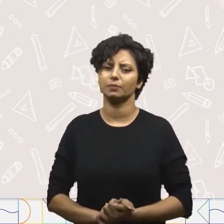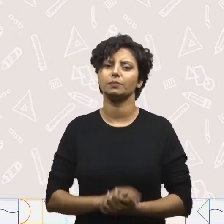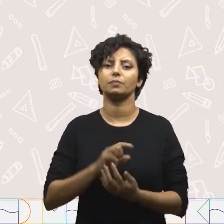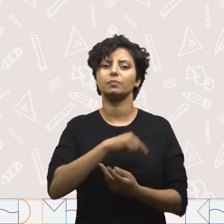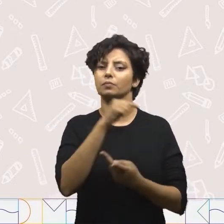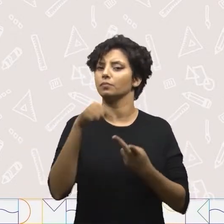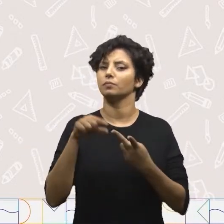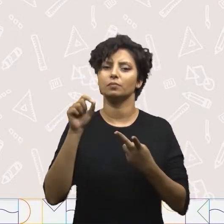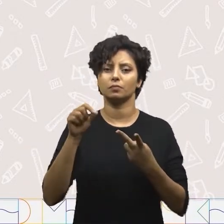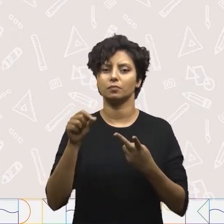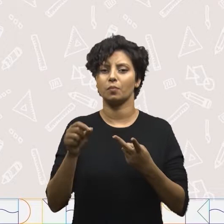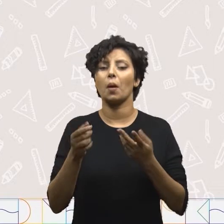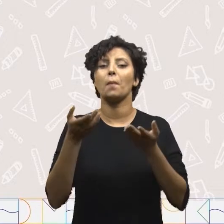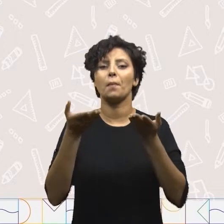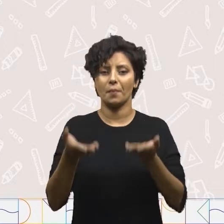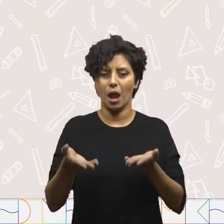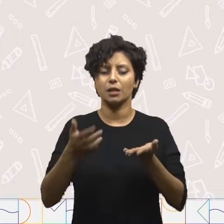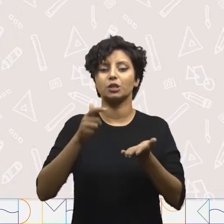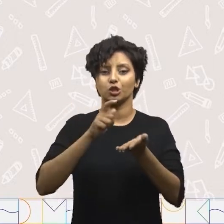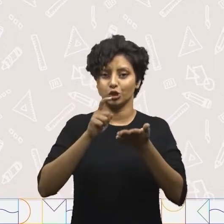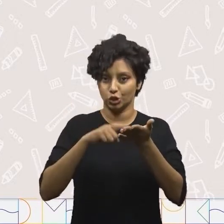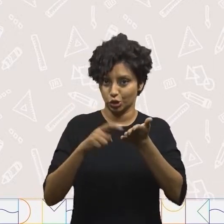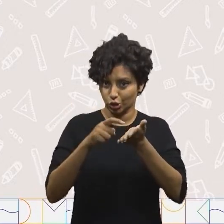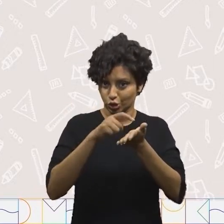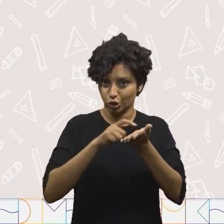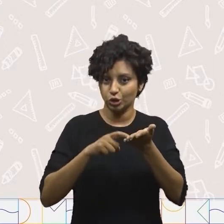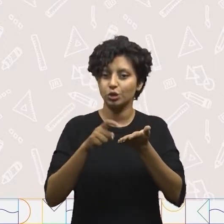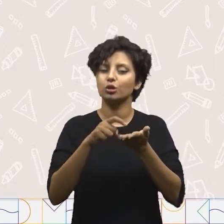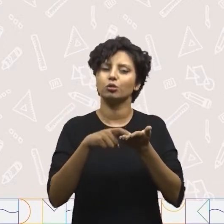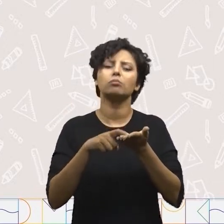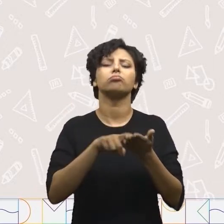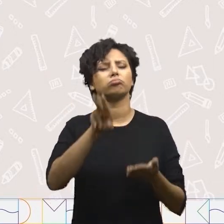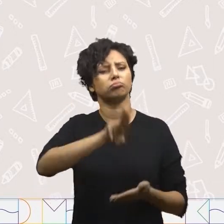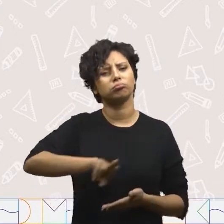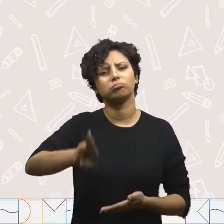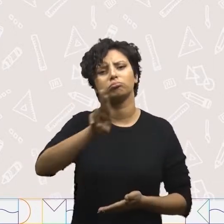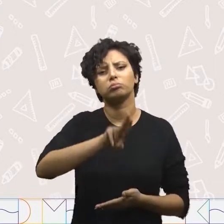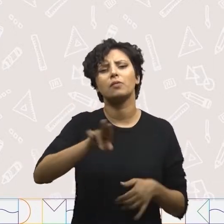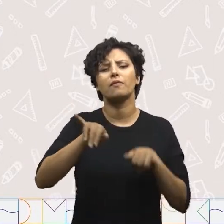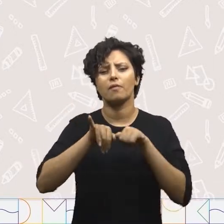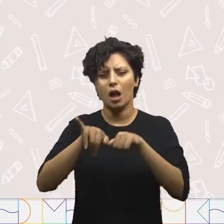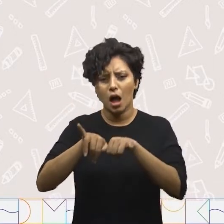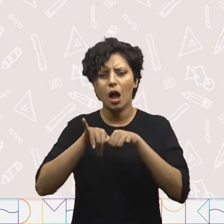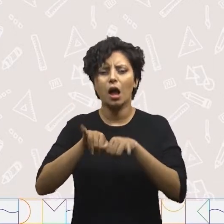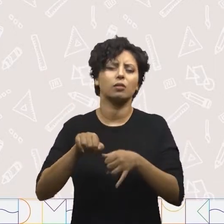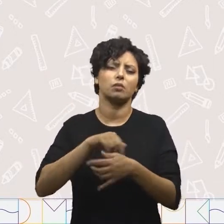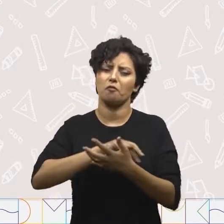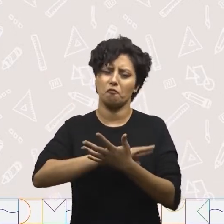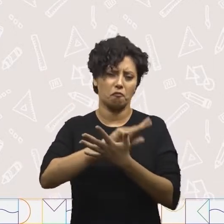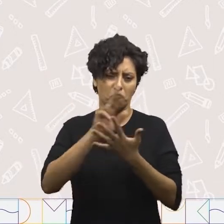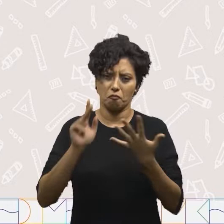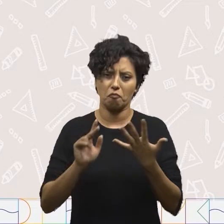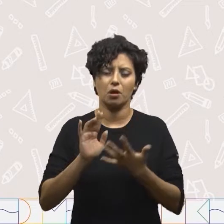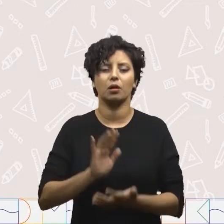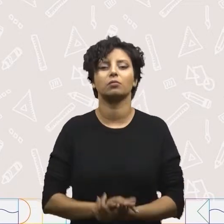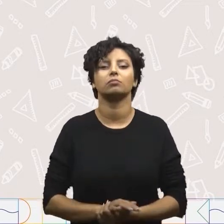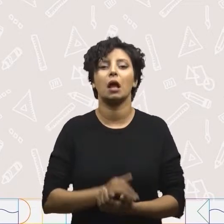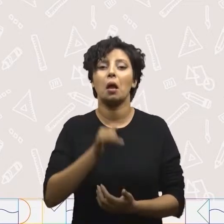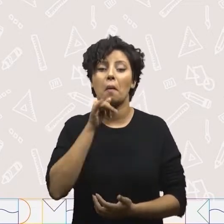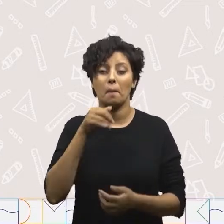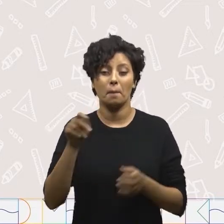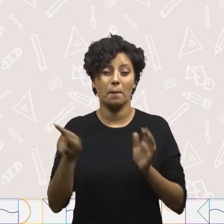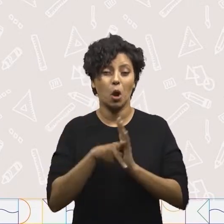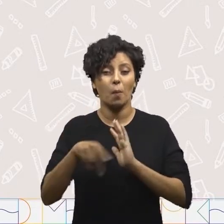Temos também a balança digital, muito utilizada no comércio em geral, como em